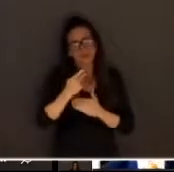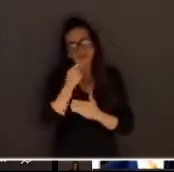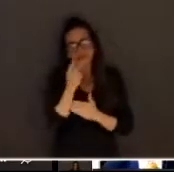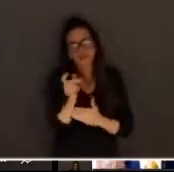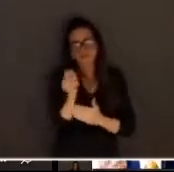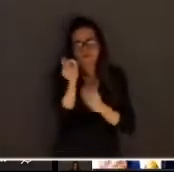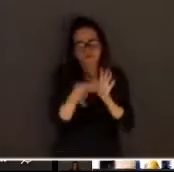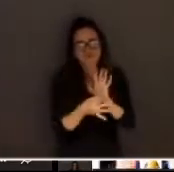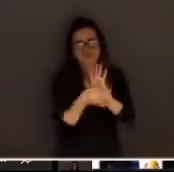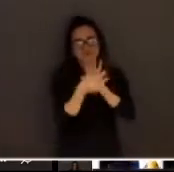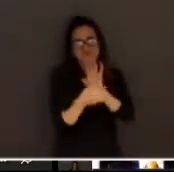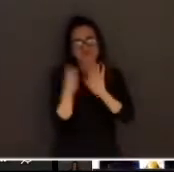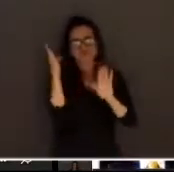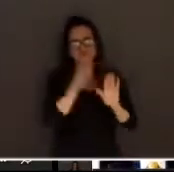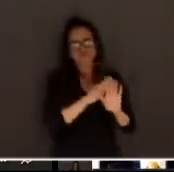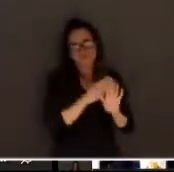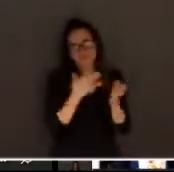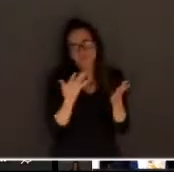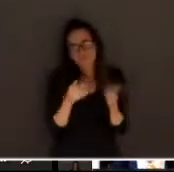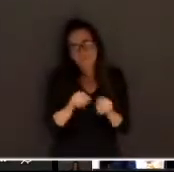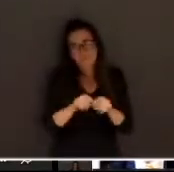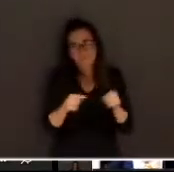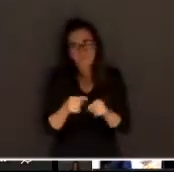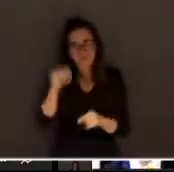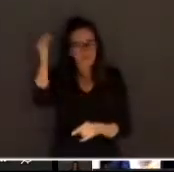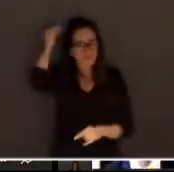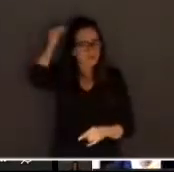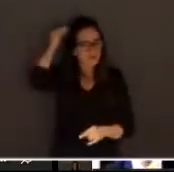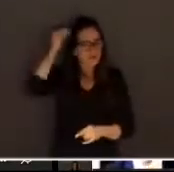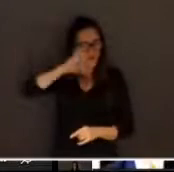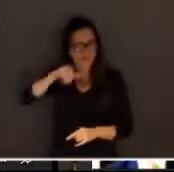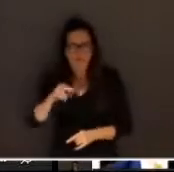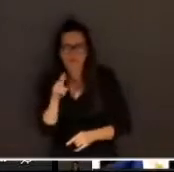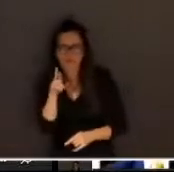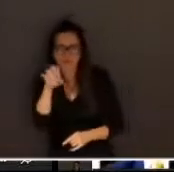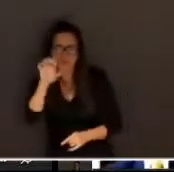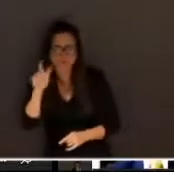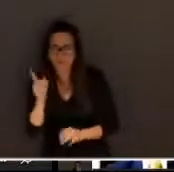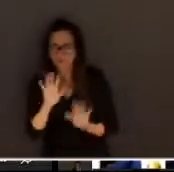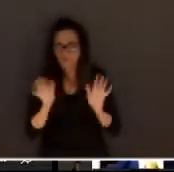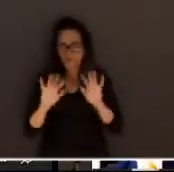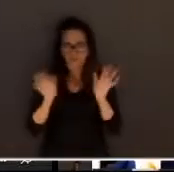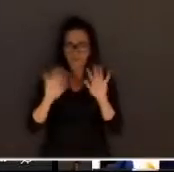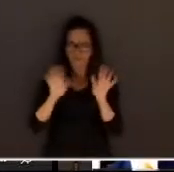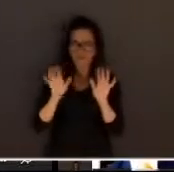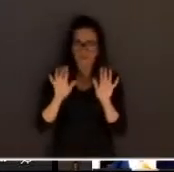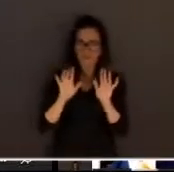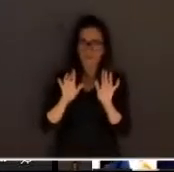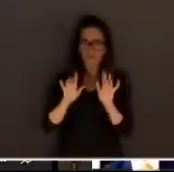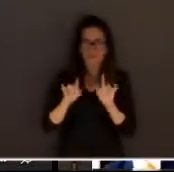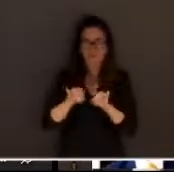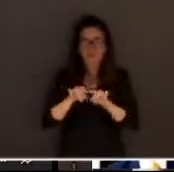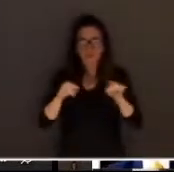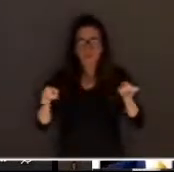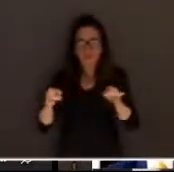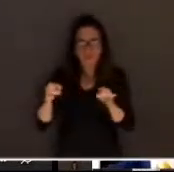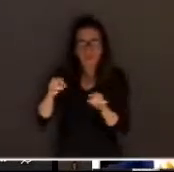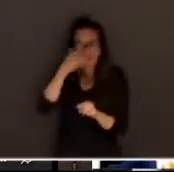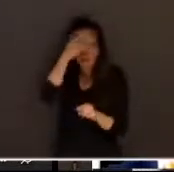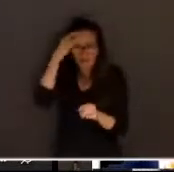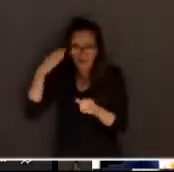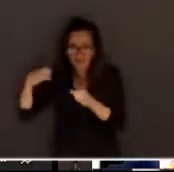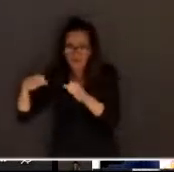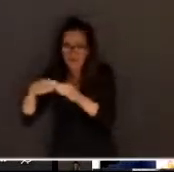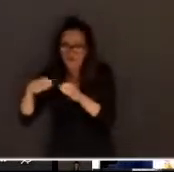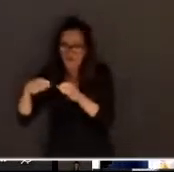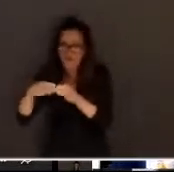Mas que a culpa jamais era do jurado, mas, sim, das partes que não tiveram a capacidade e